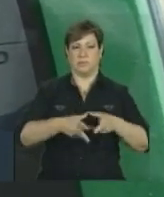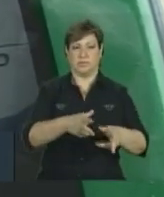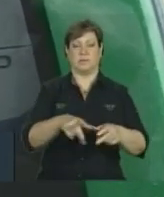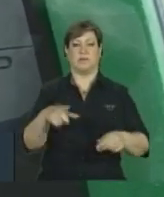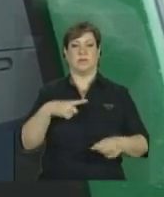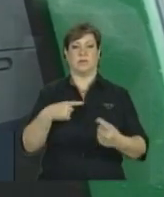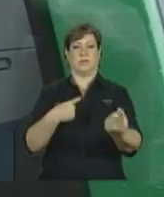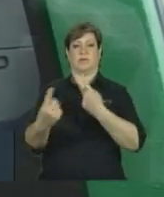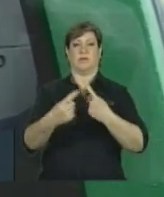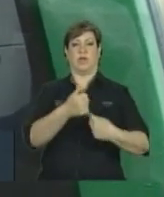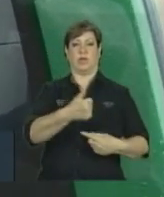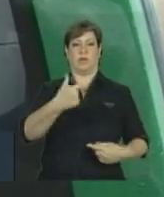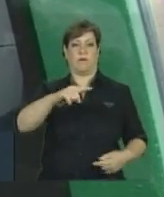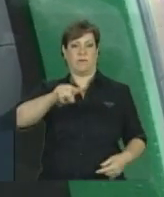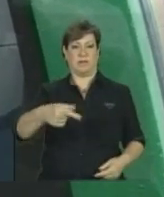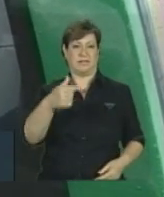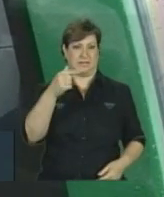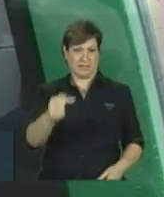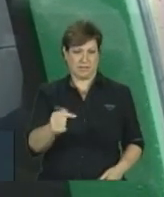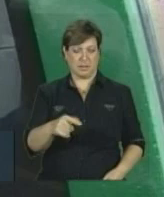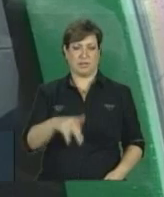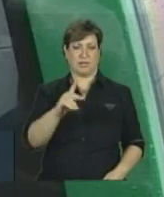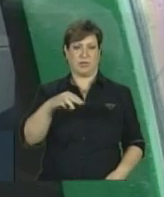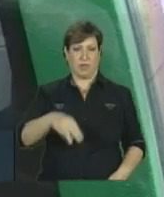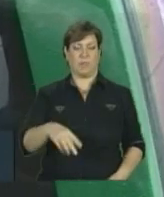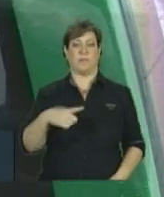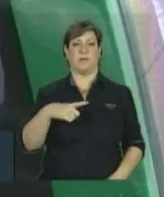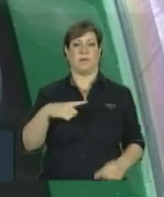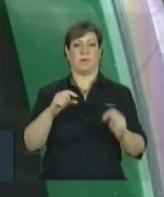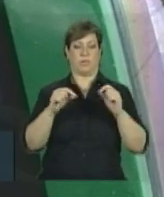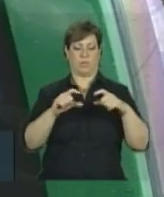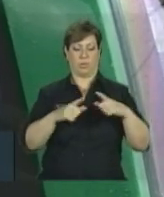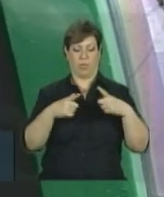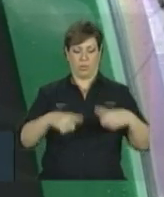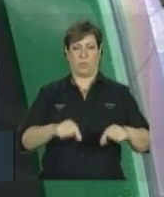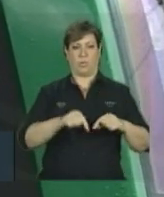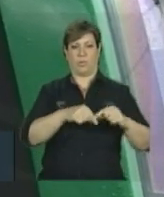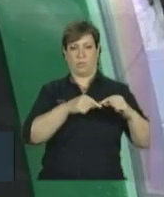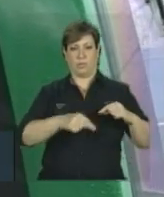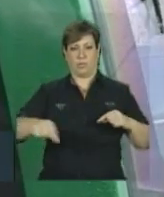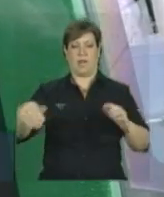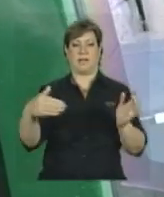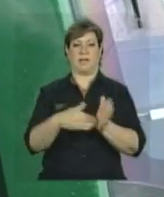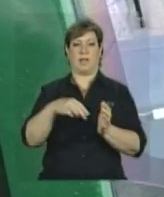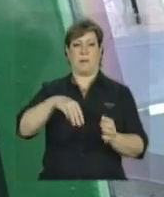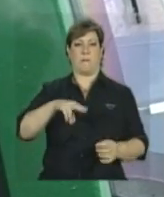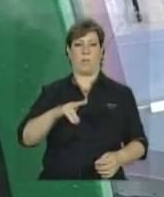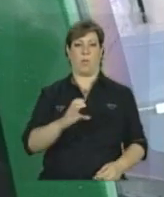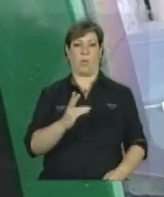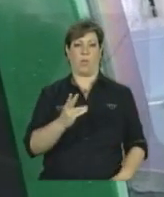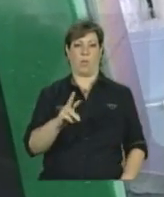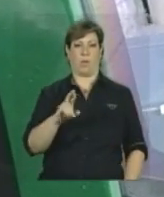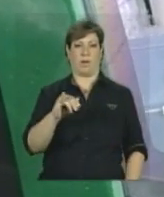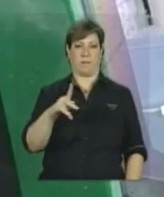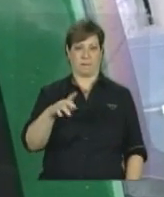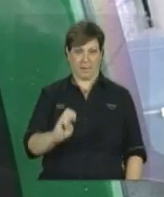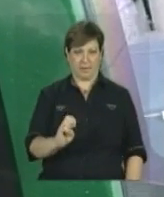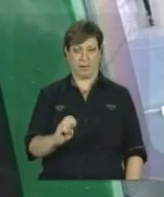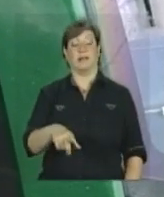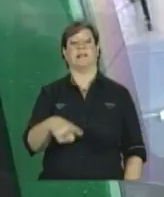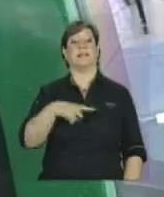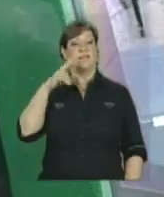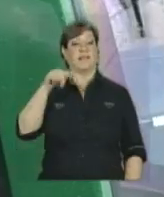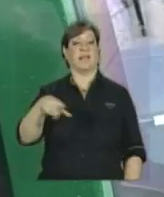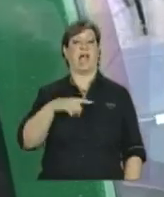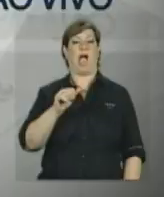,7 quilômetros entre a estação de Parangaba e o porto de Mucuripe. Você está vendo então imagens